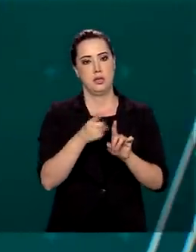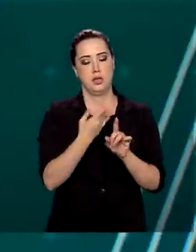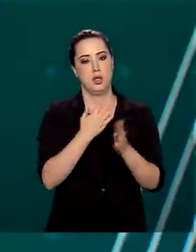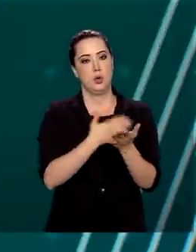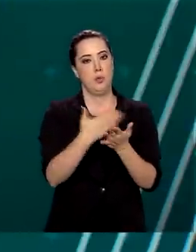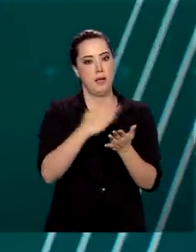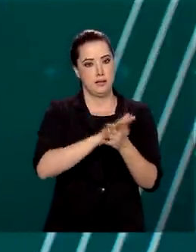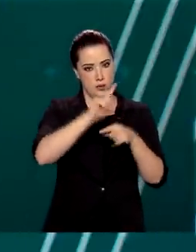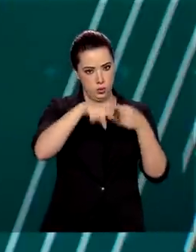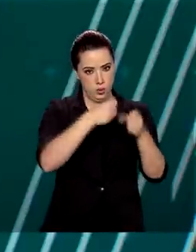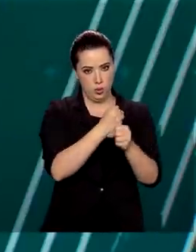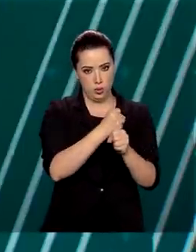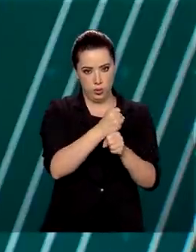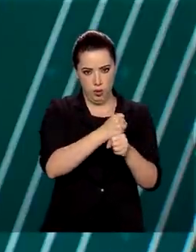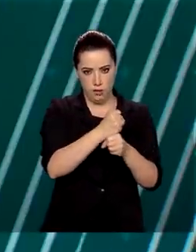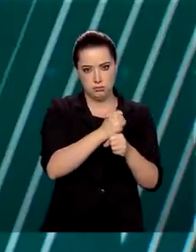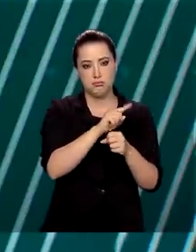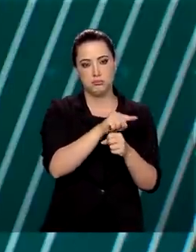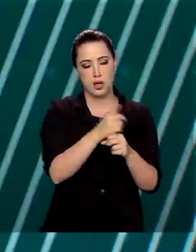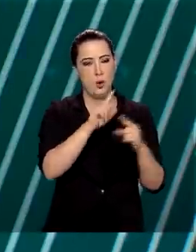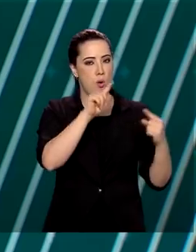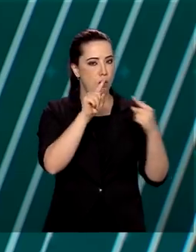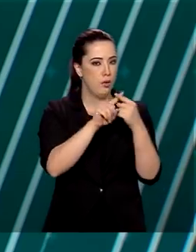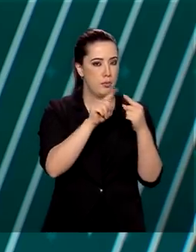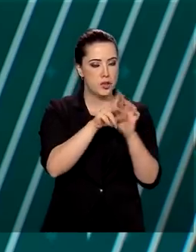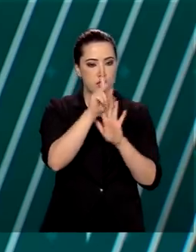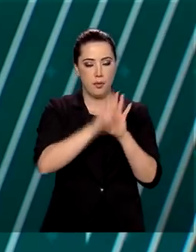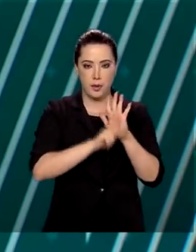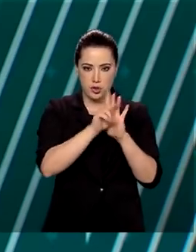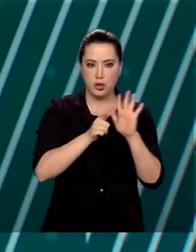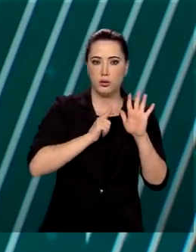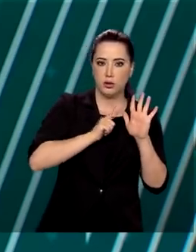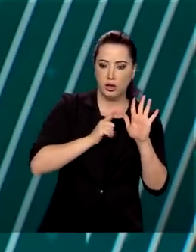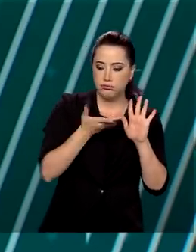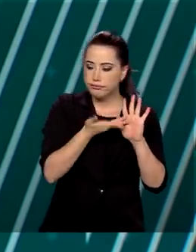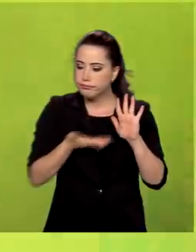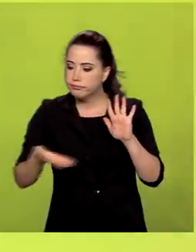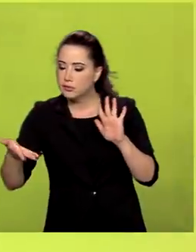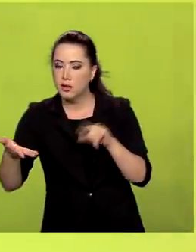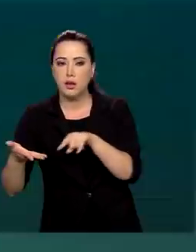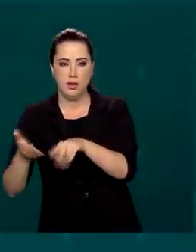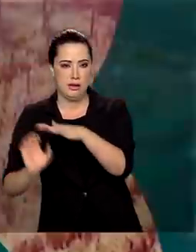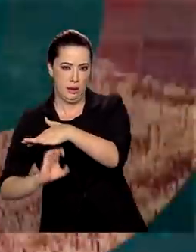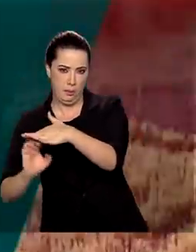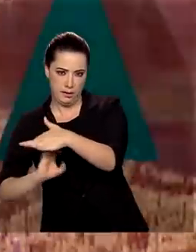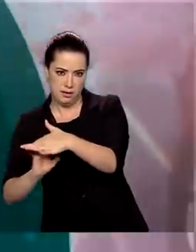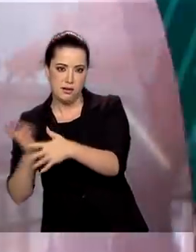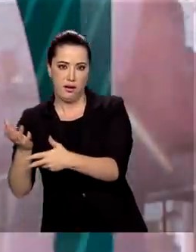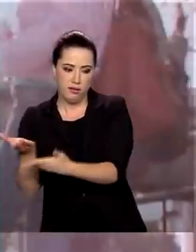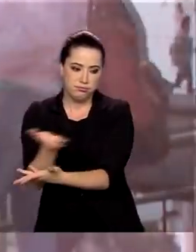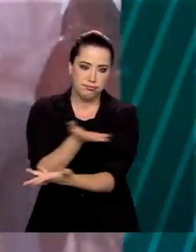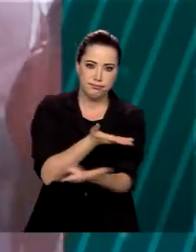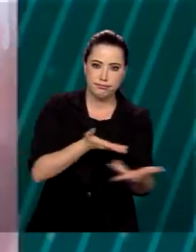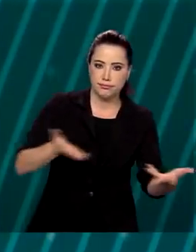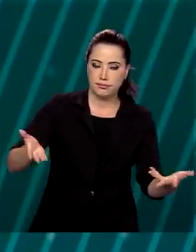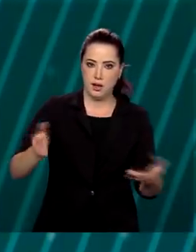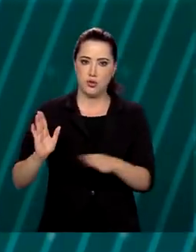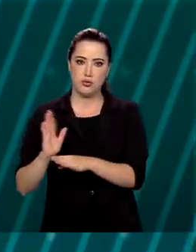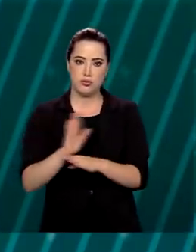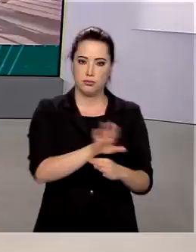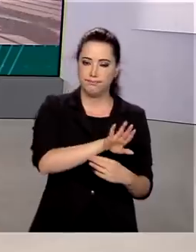de lançamento no ano que vem. A ideia é conectar os projetos às organizações e empresas que desejam apoiar essas